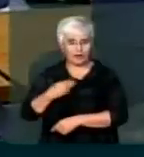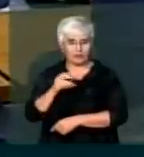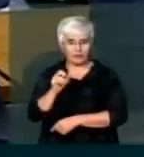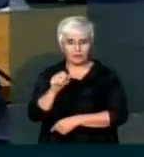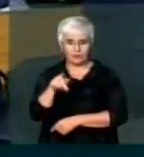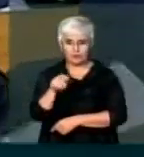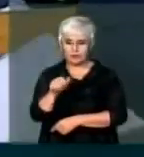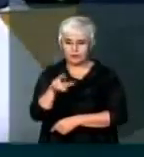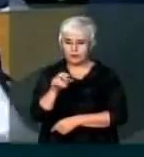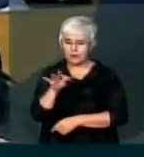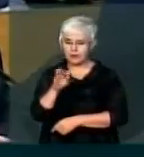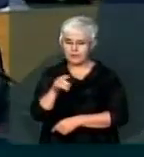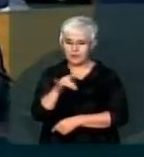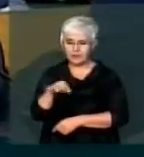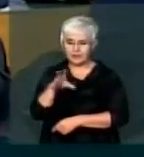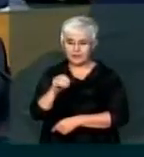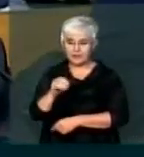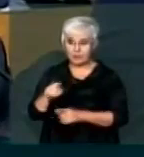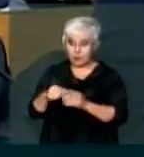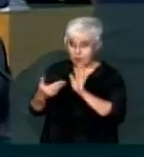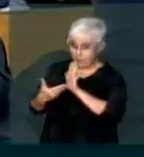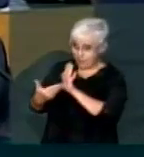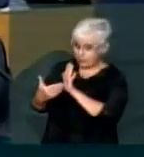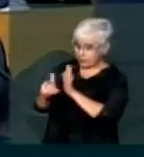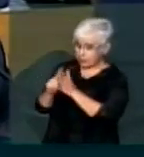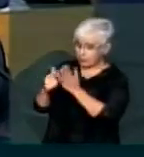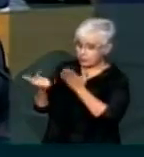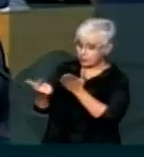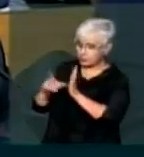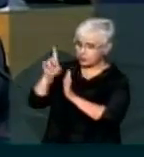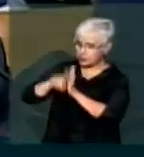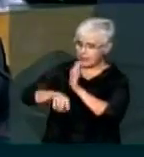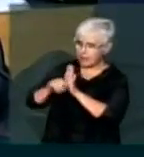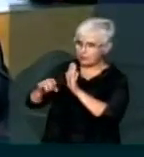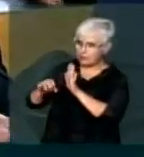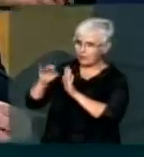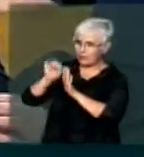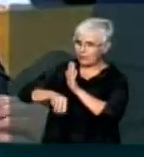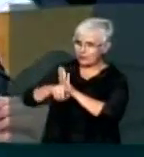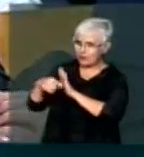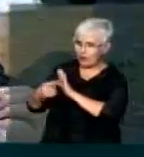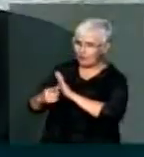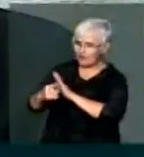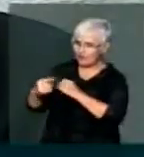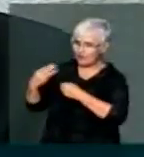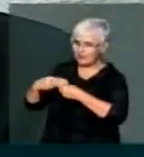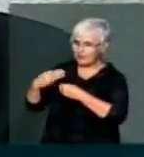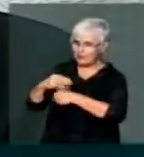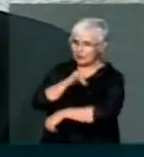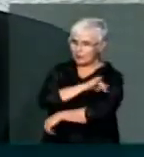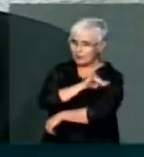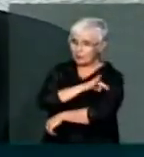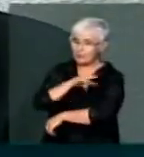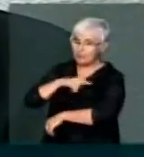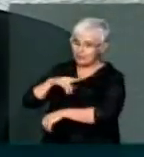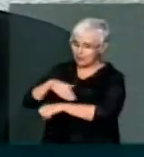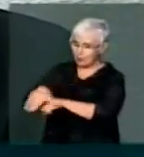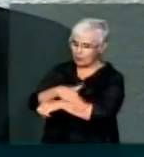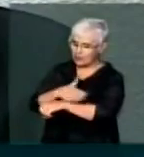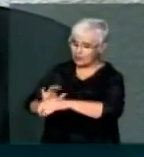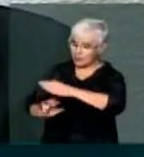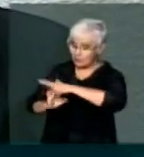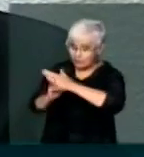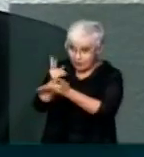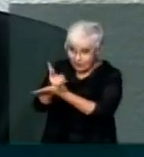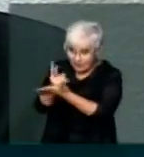nesse apartamento é o endereço da empresa que está aqui no diário oficial do município do Rio de Janeiro. Sim, pode ser o endereço da empresa